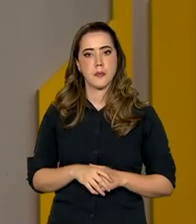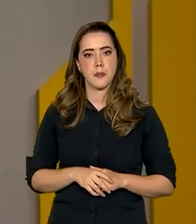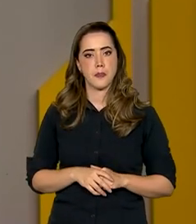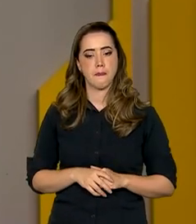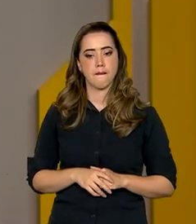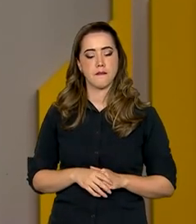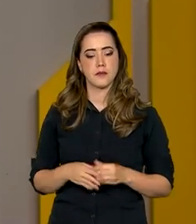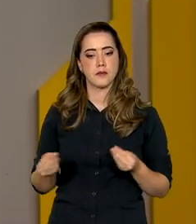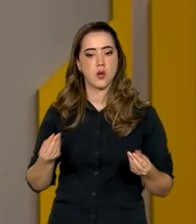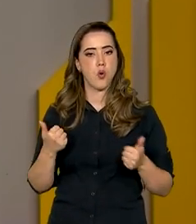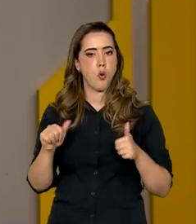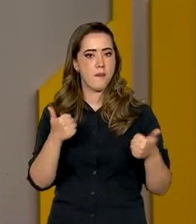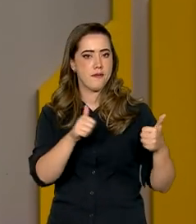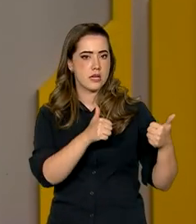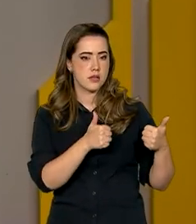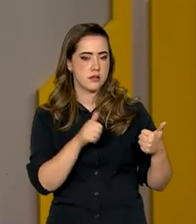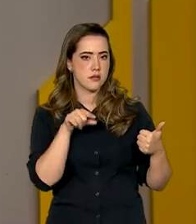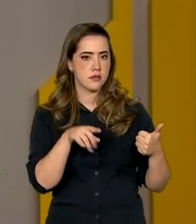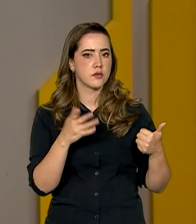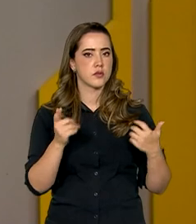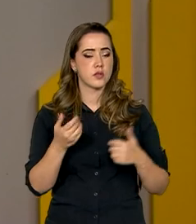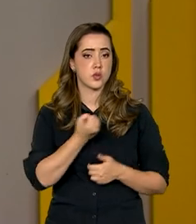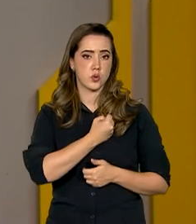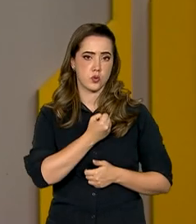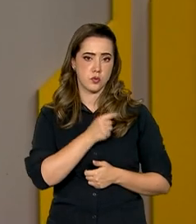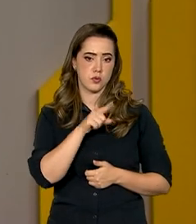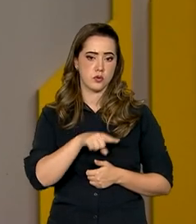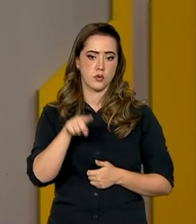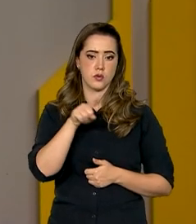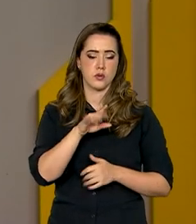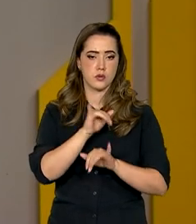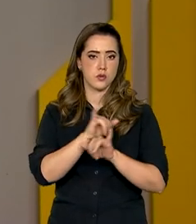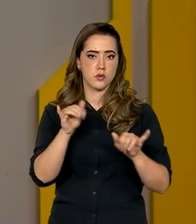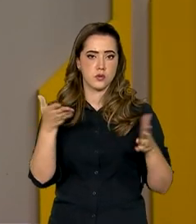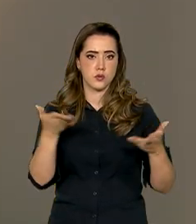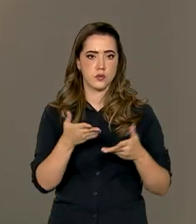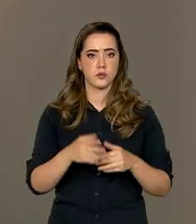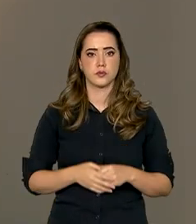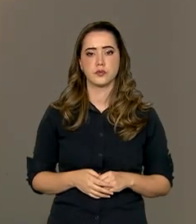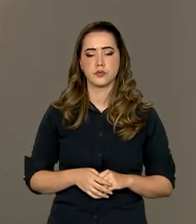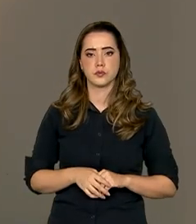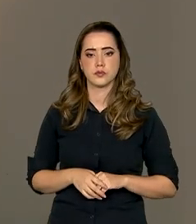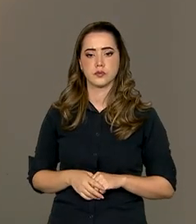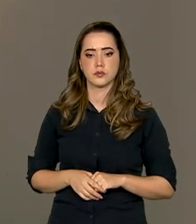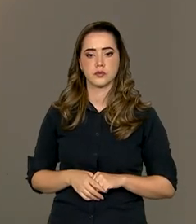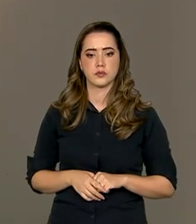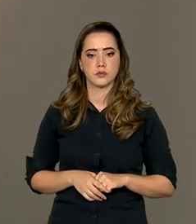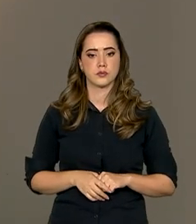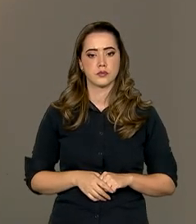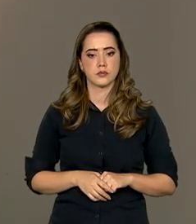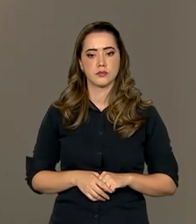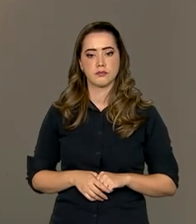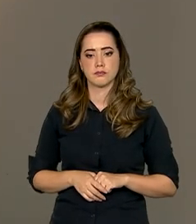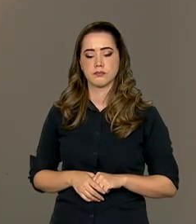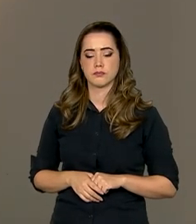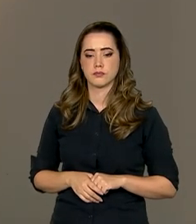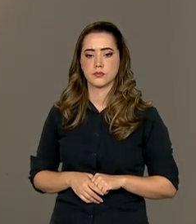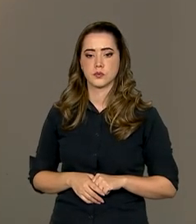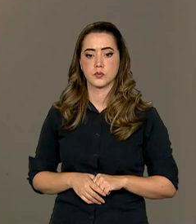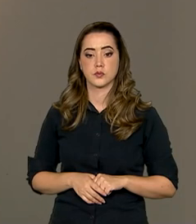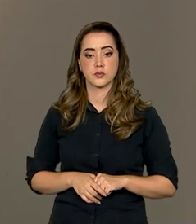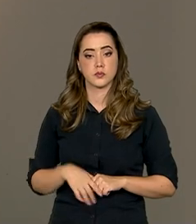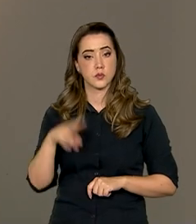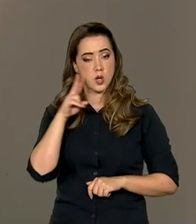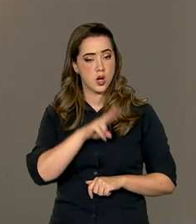Como é que o senhor avalia esse número que foi divulgado hoje? Eu avalio da seguinte forma. O mercado,